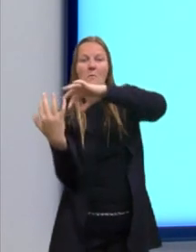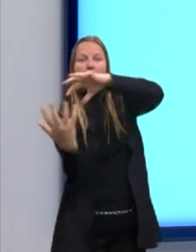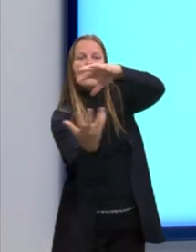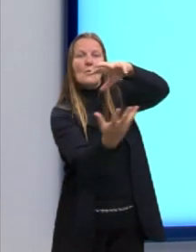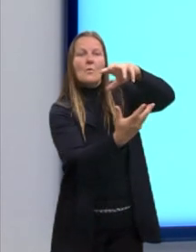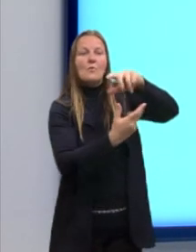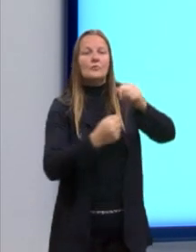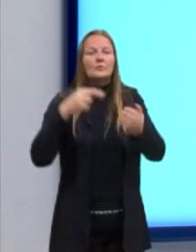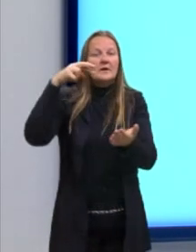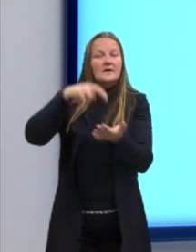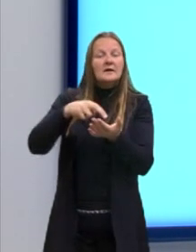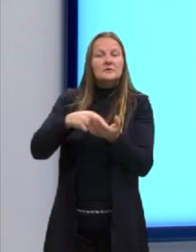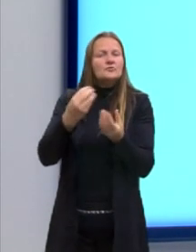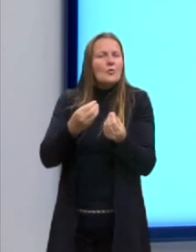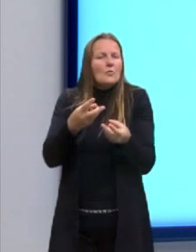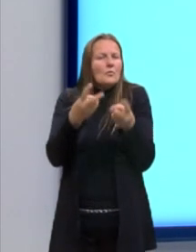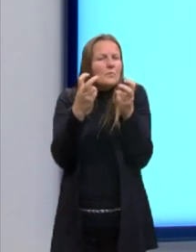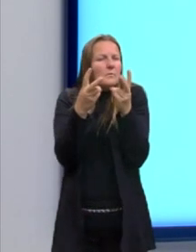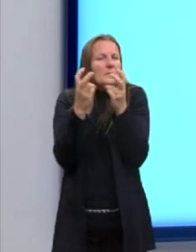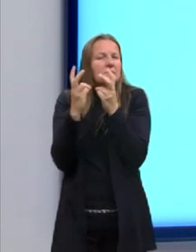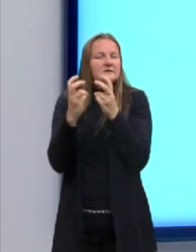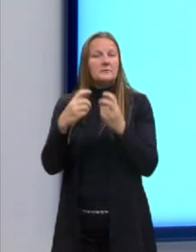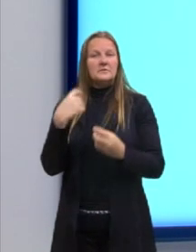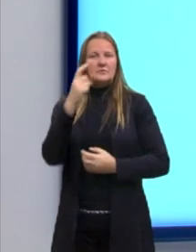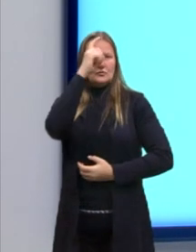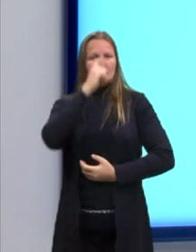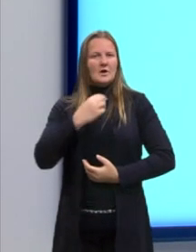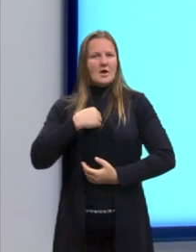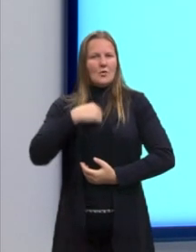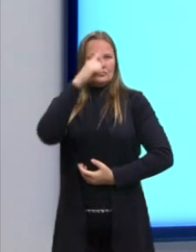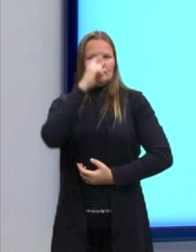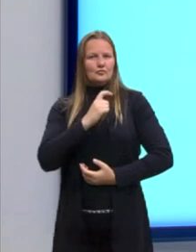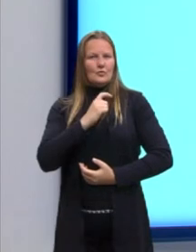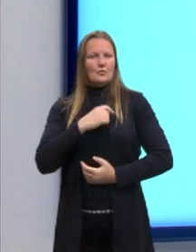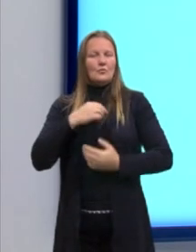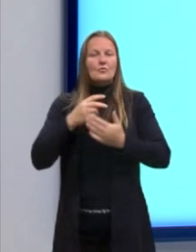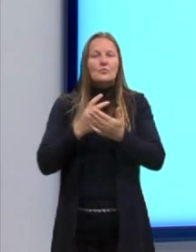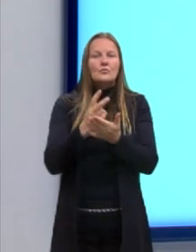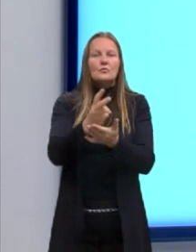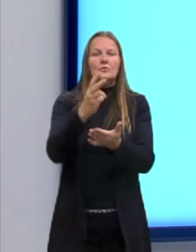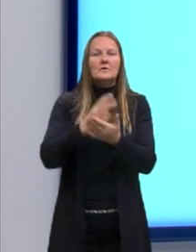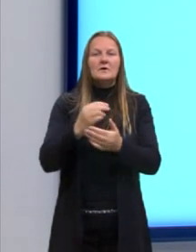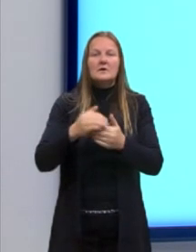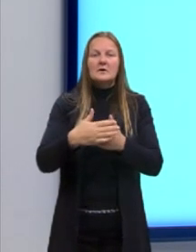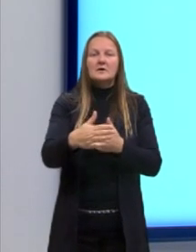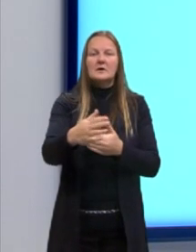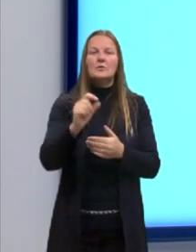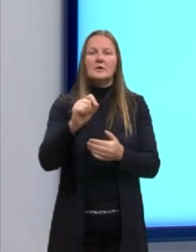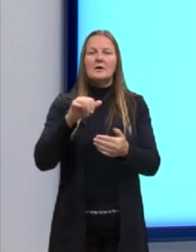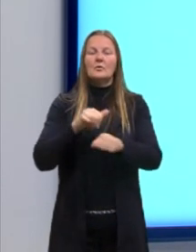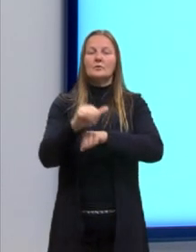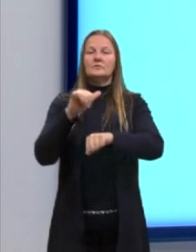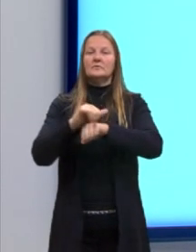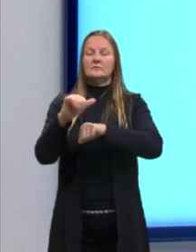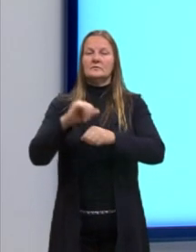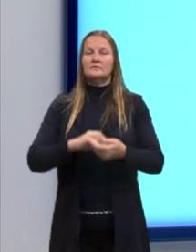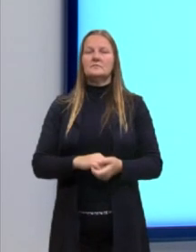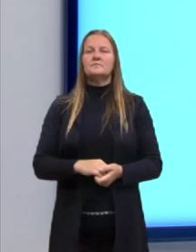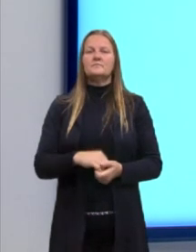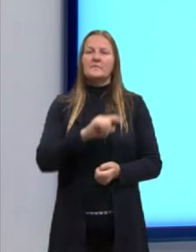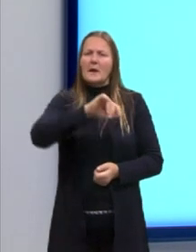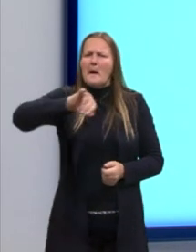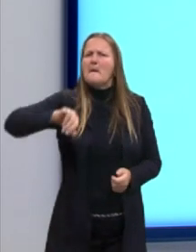da realidade e de quem nós somos. Siga adiante e entenda o que está acontecendo. E